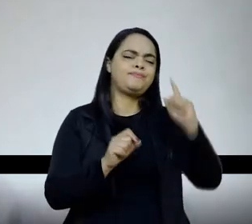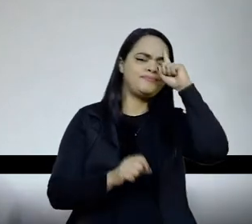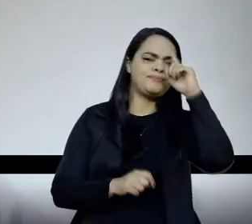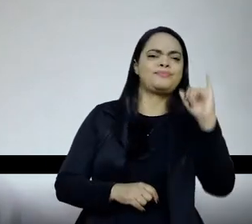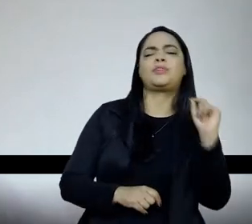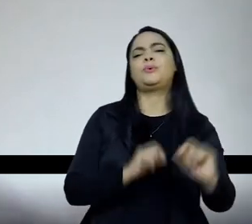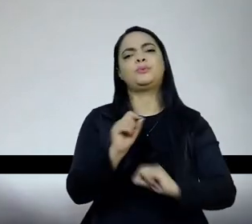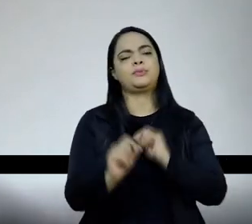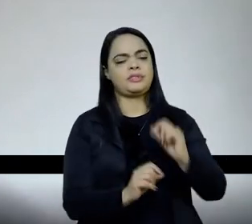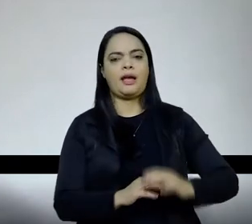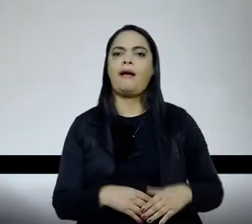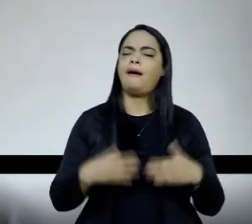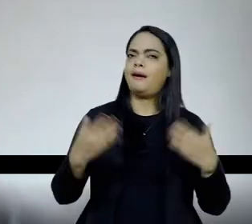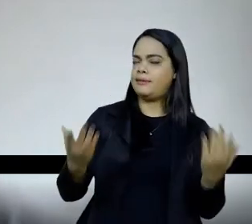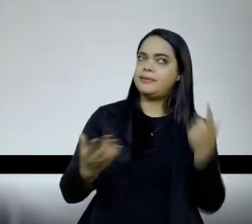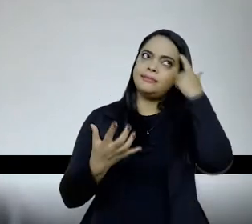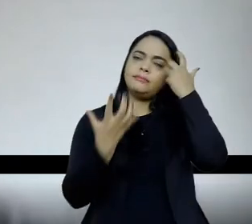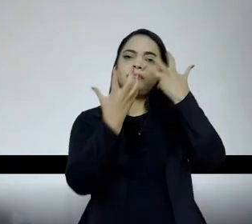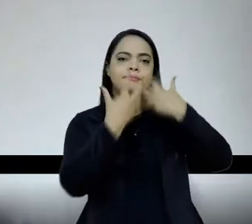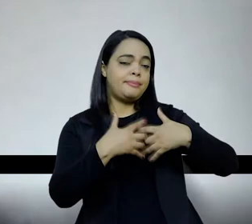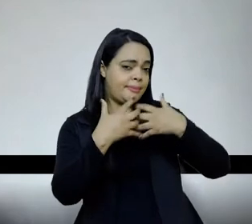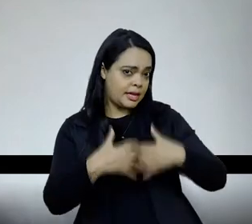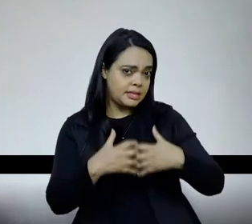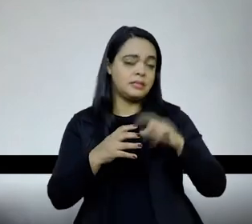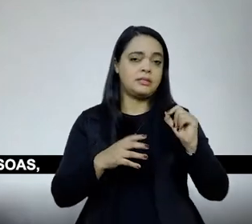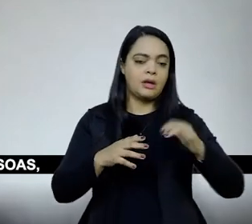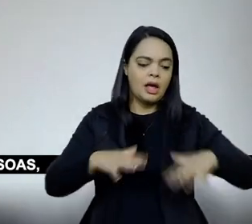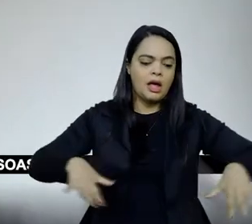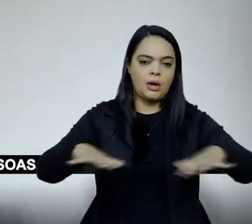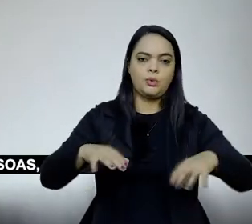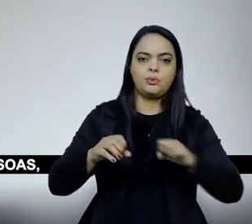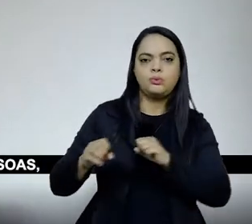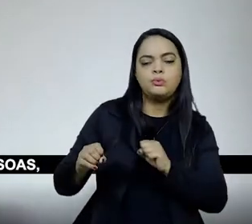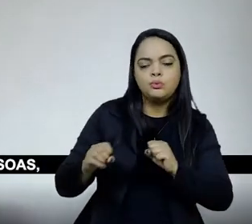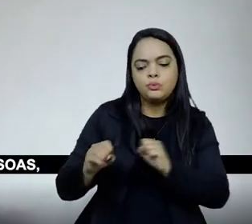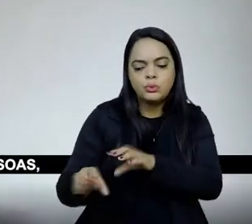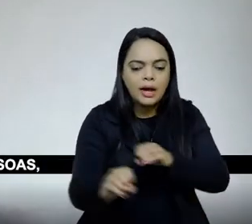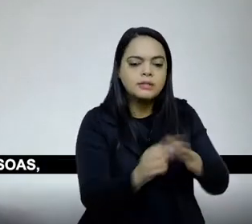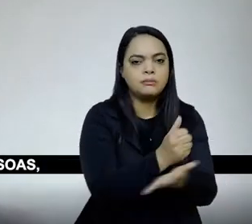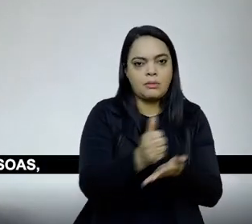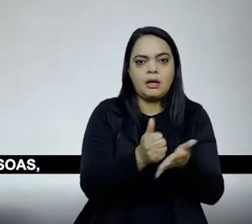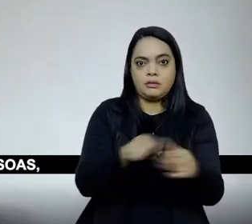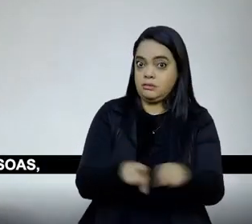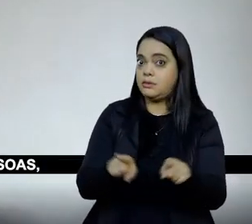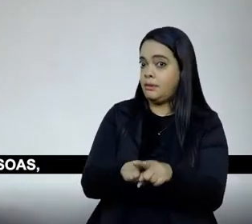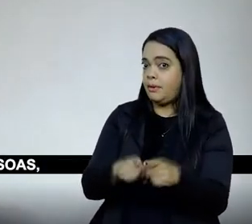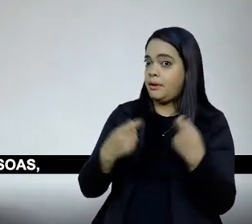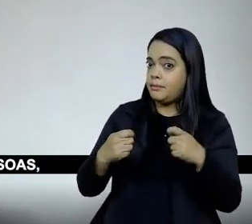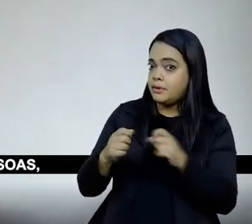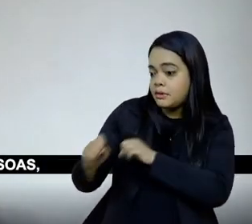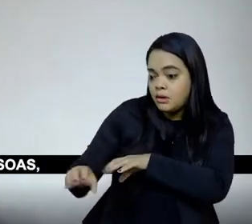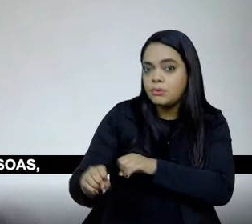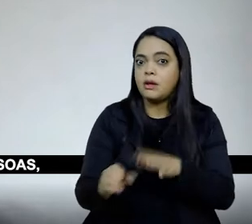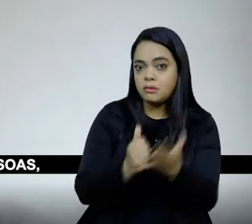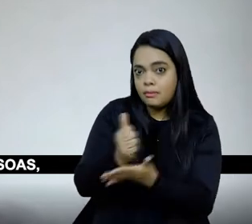de que, para pensarmos junto com a educação básica, que é também uma marca do projeto Pensar Educação, importava